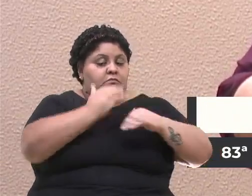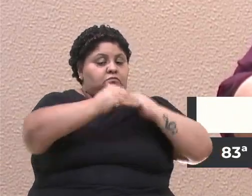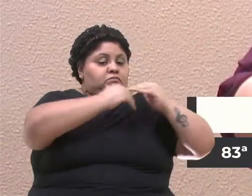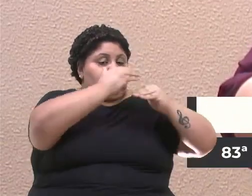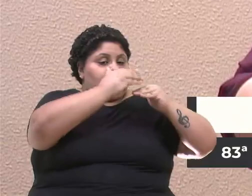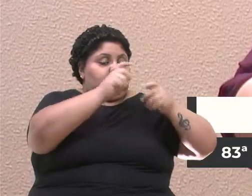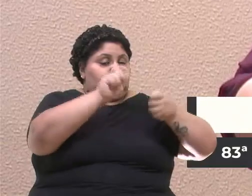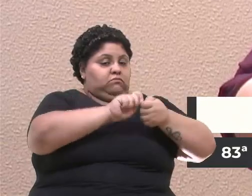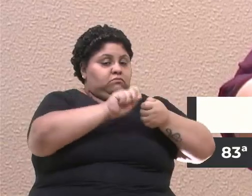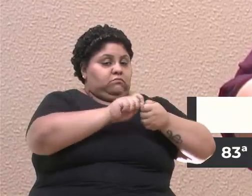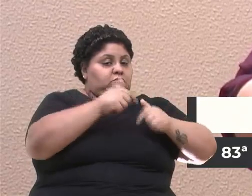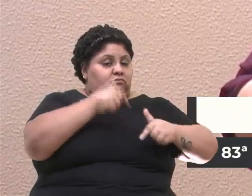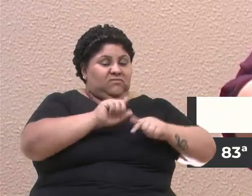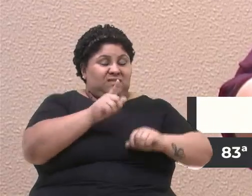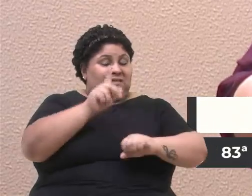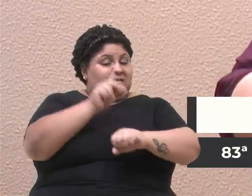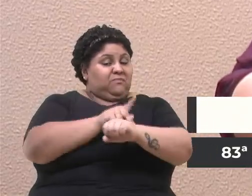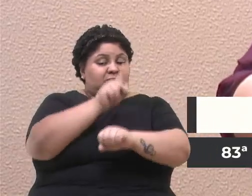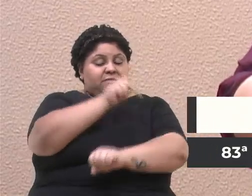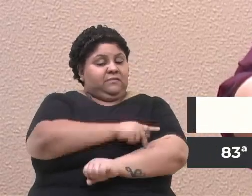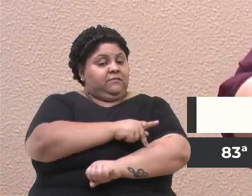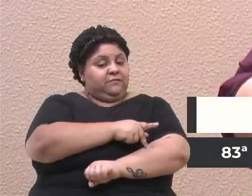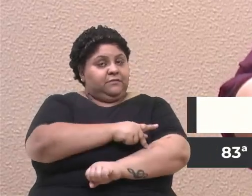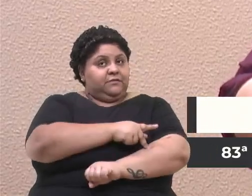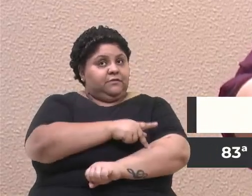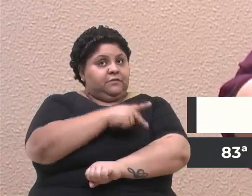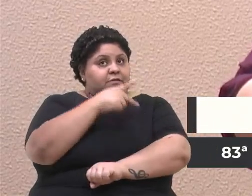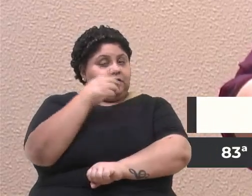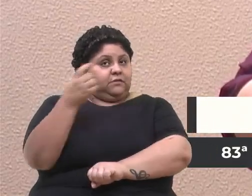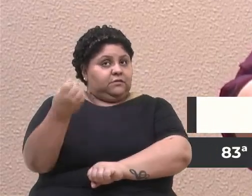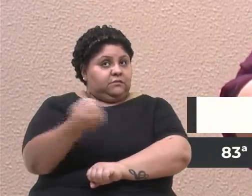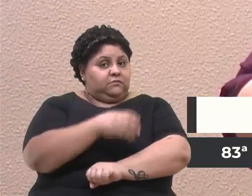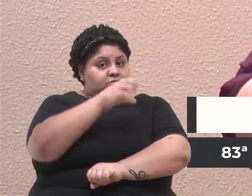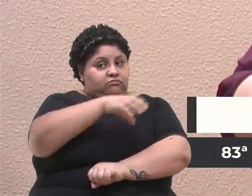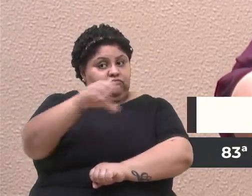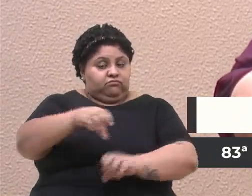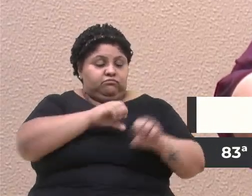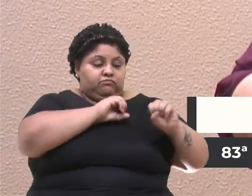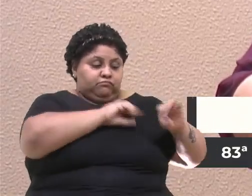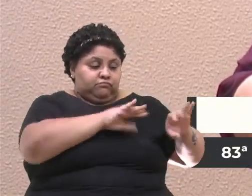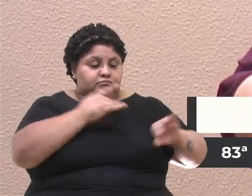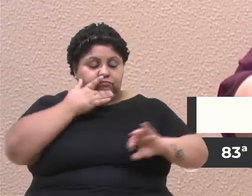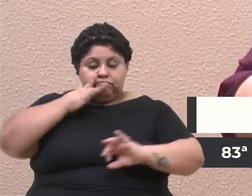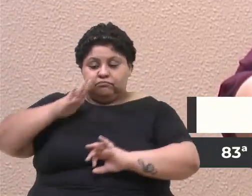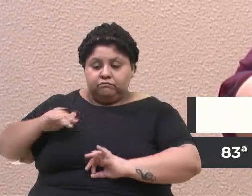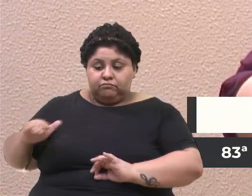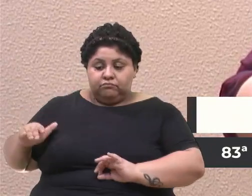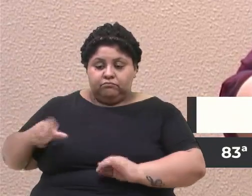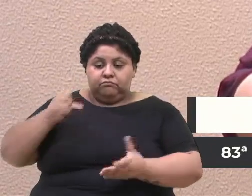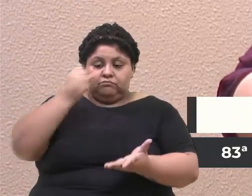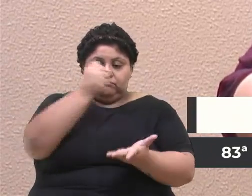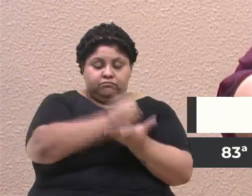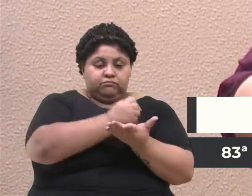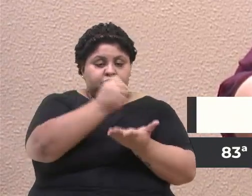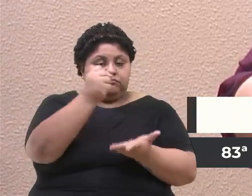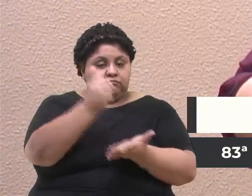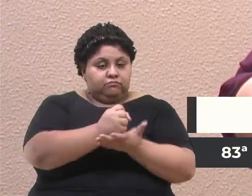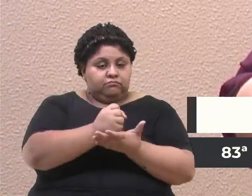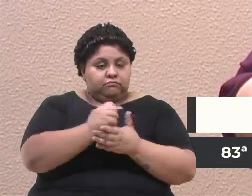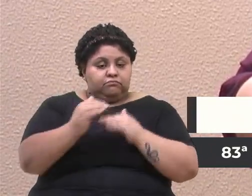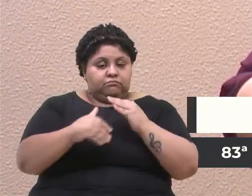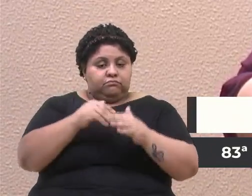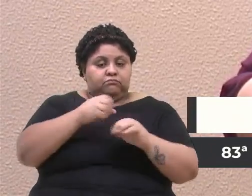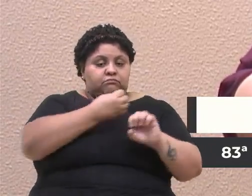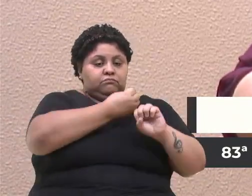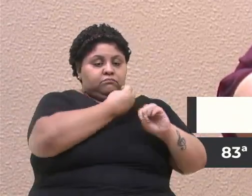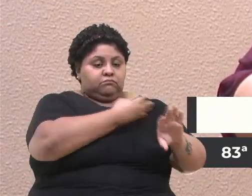não pedagógicos às novas unidades de educação infantil, no âmbito do contrato, enquanto a SMED caberá